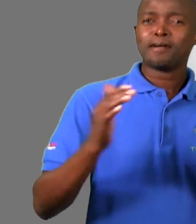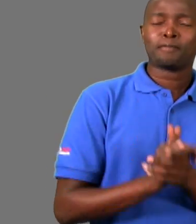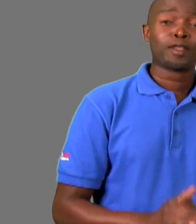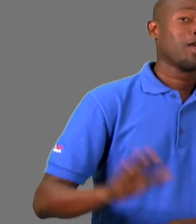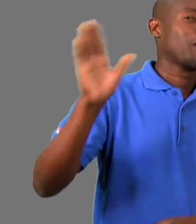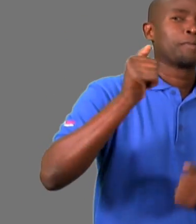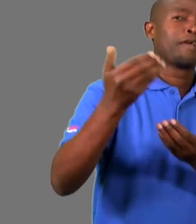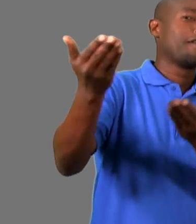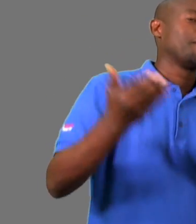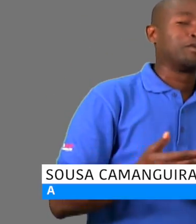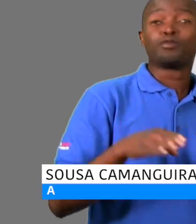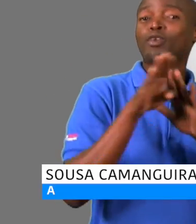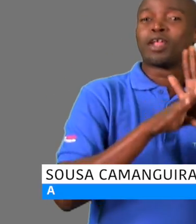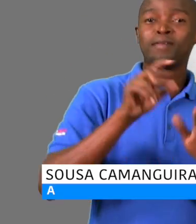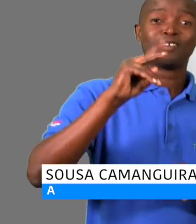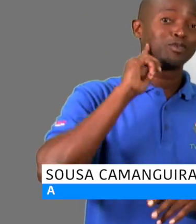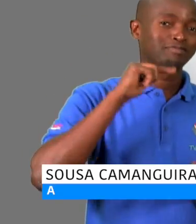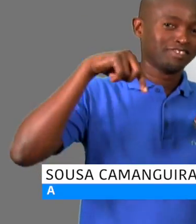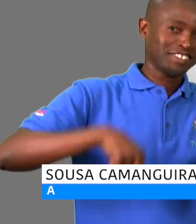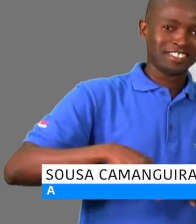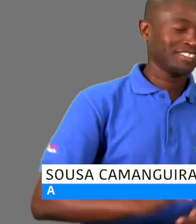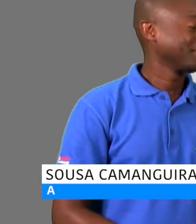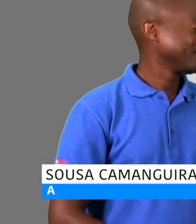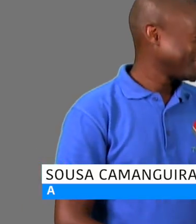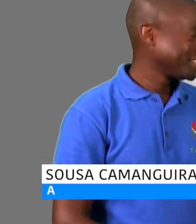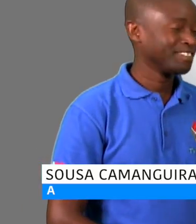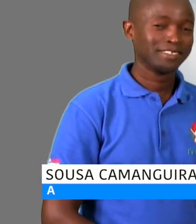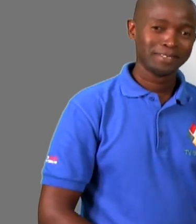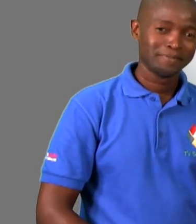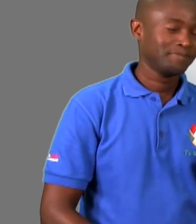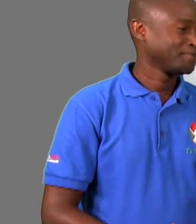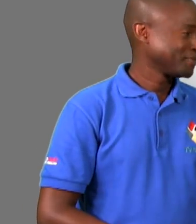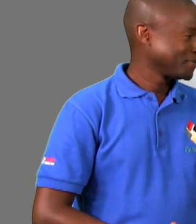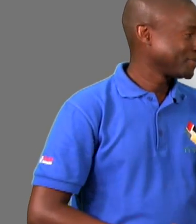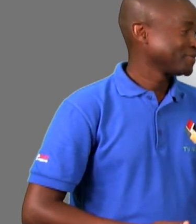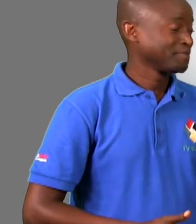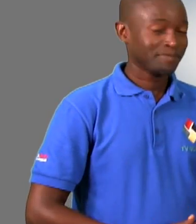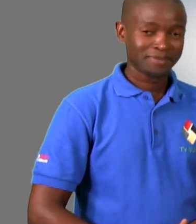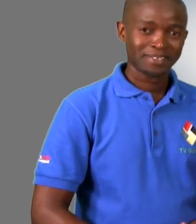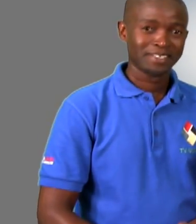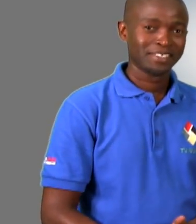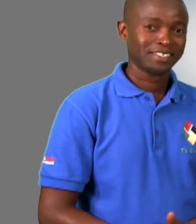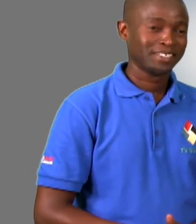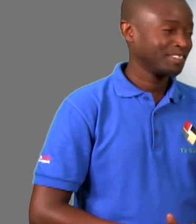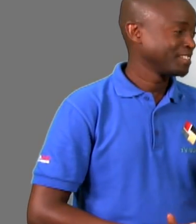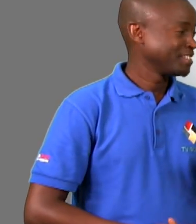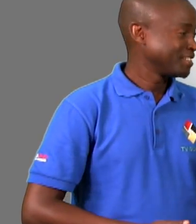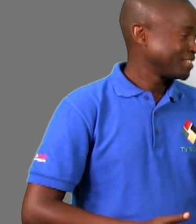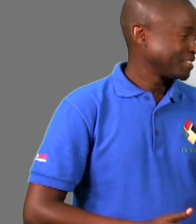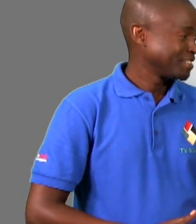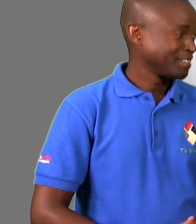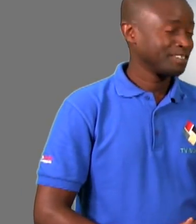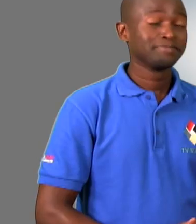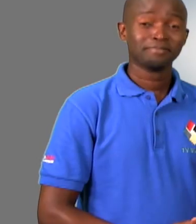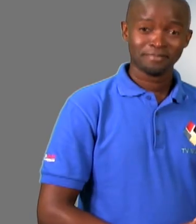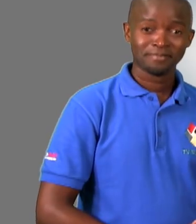Olá, muito bem-vindo ao programa da TV Surdo. Olá, já sabe que estaremos juntos nos próximos 30